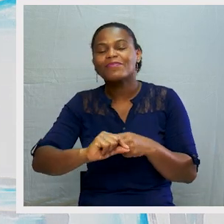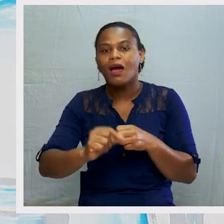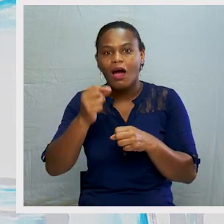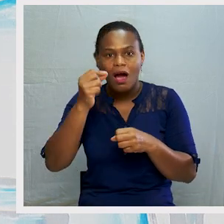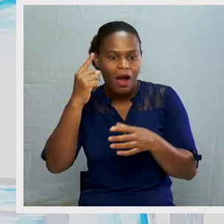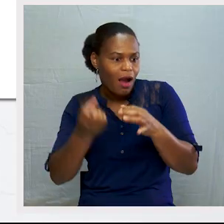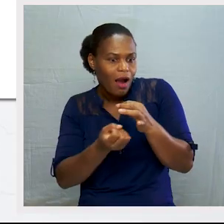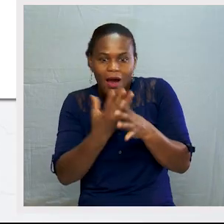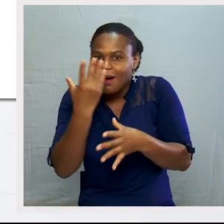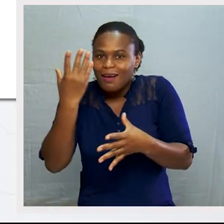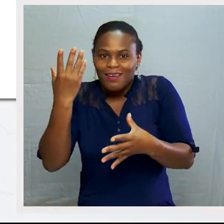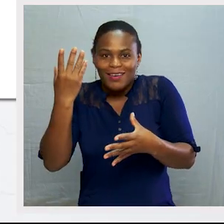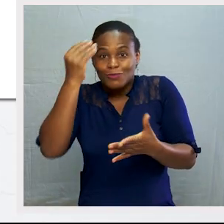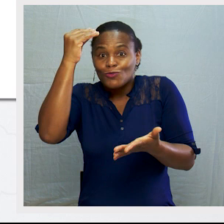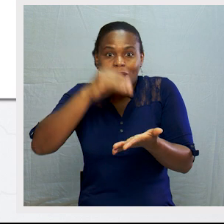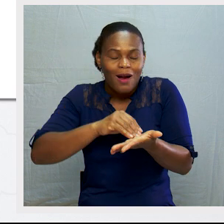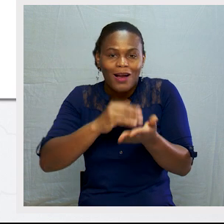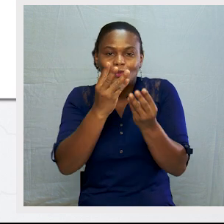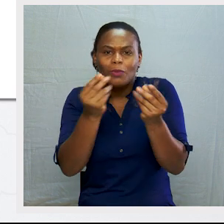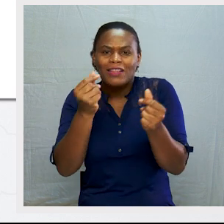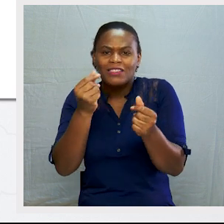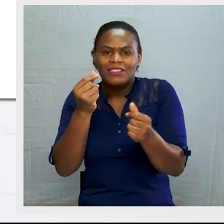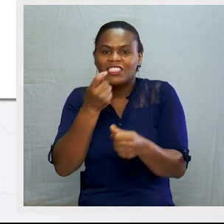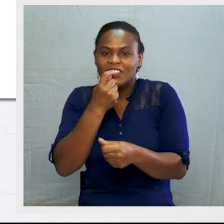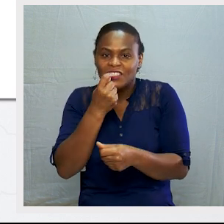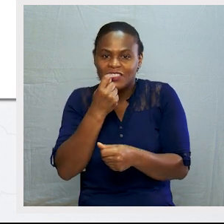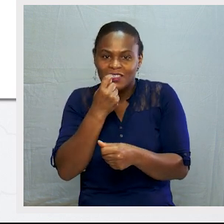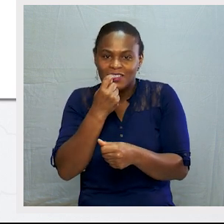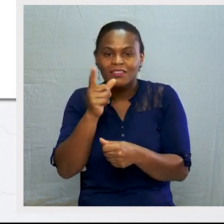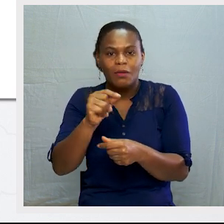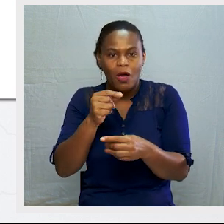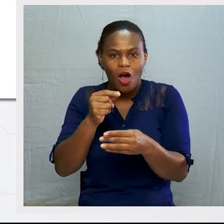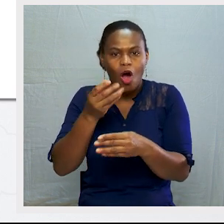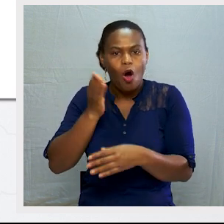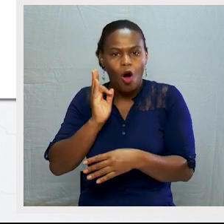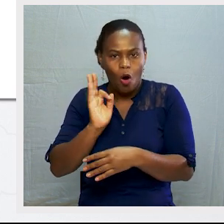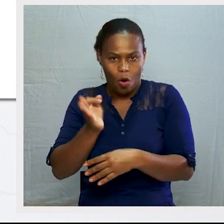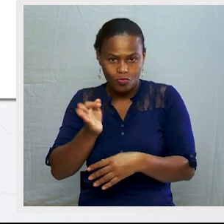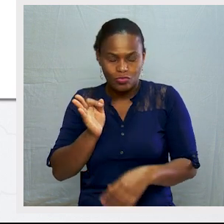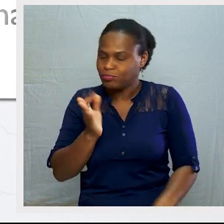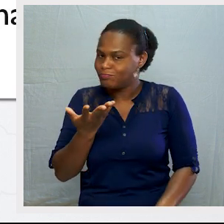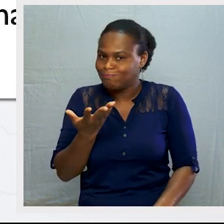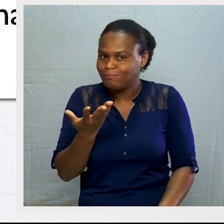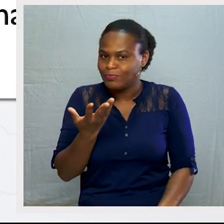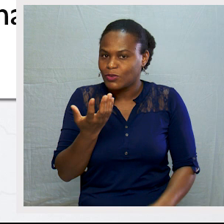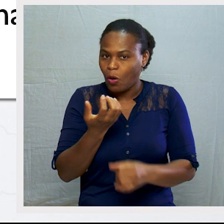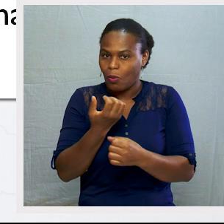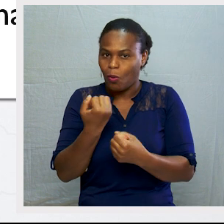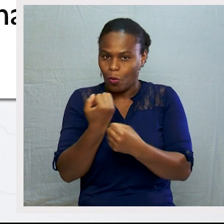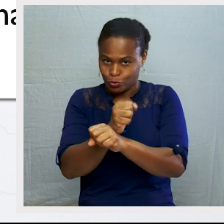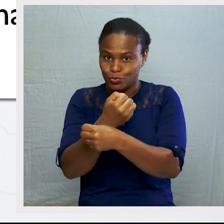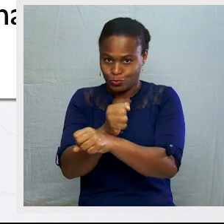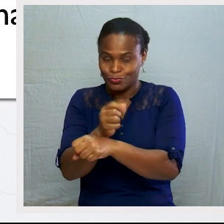fabricaram instrumentos com pedras, ossos e madeira. Com esses